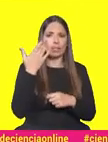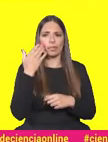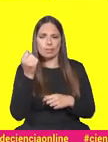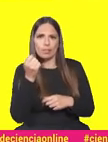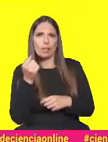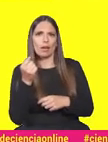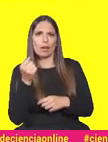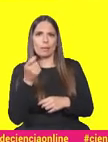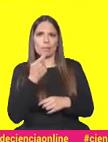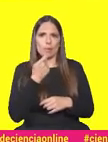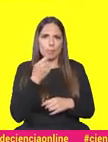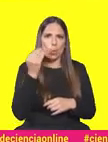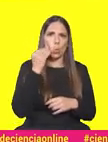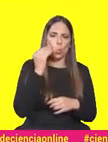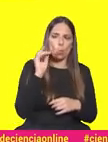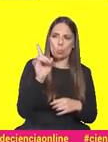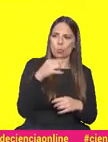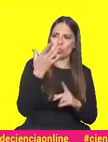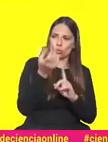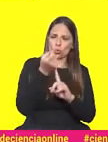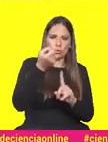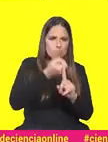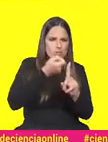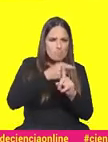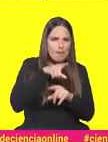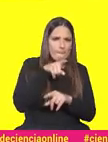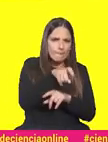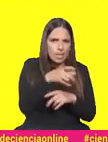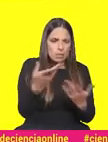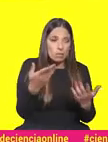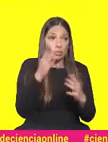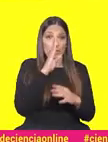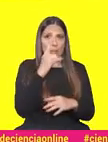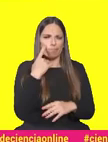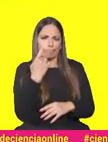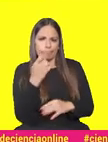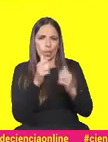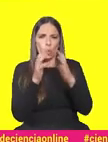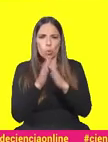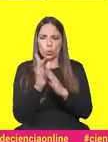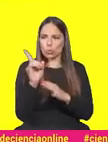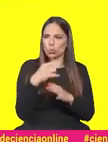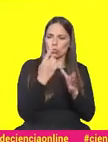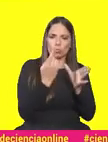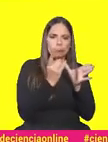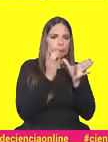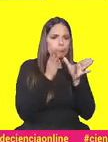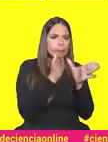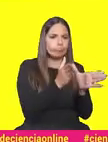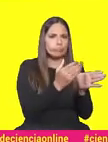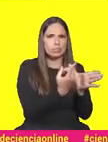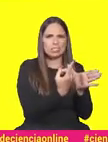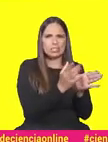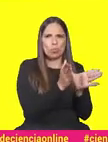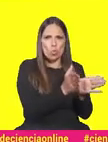como é que nós conseguimos combater o vírus, mas, se repararmos, todos nós estivemos confinados e todos nós